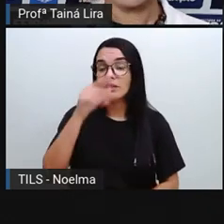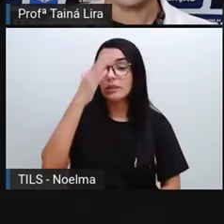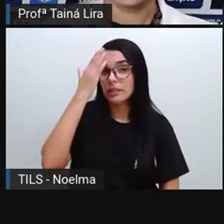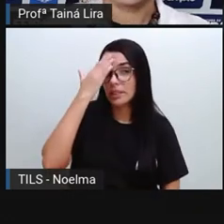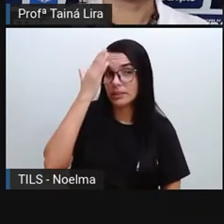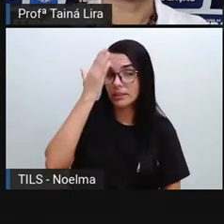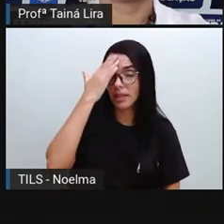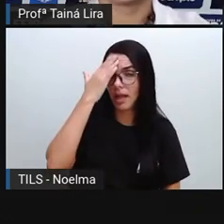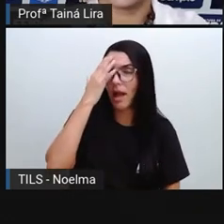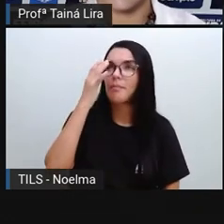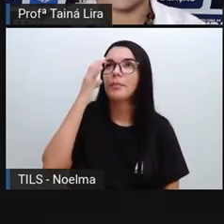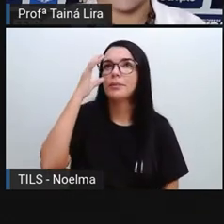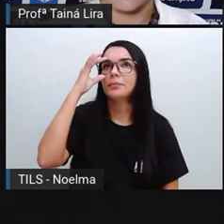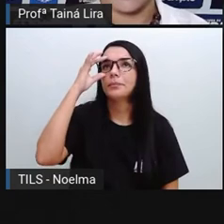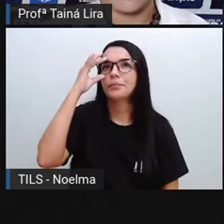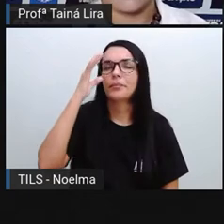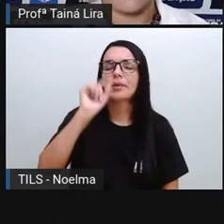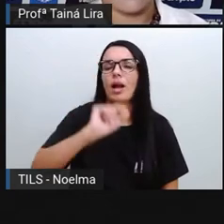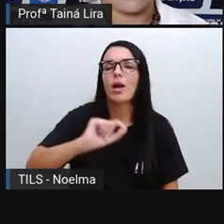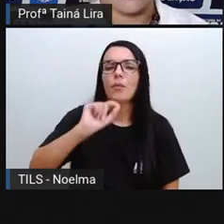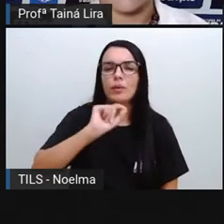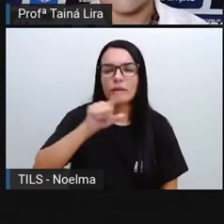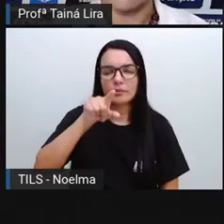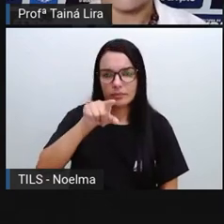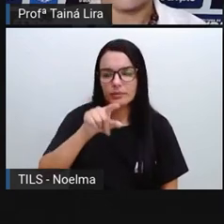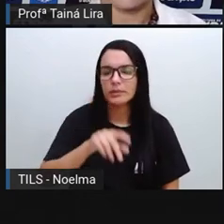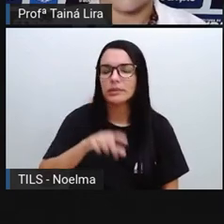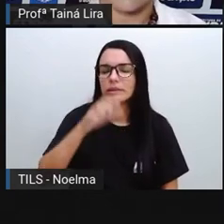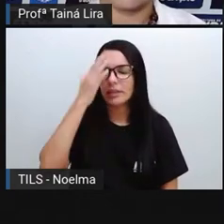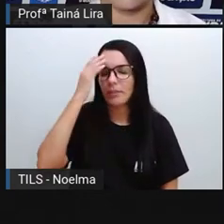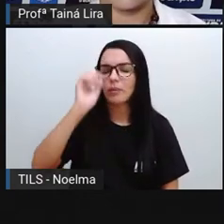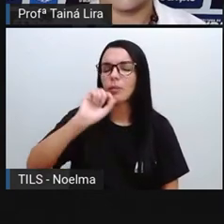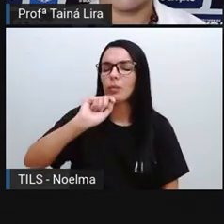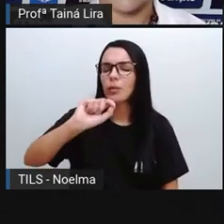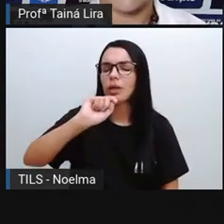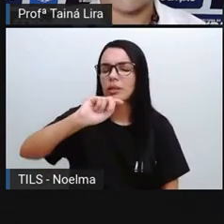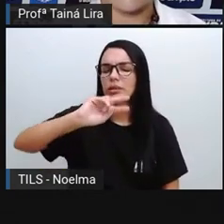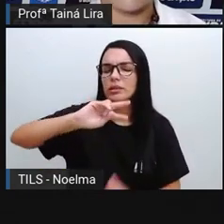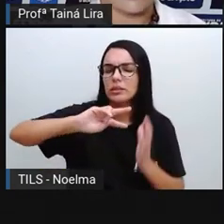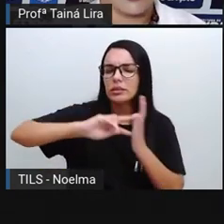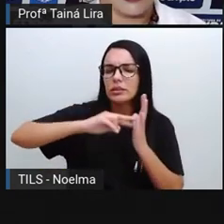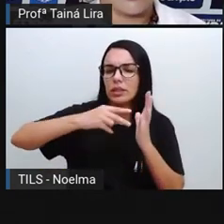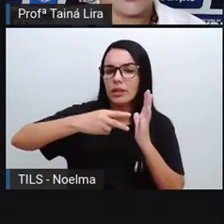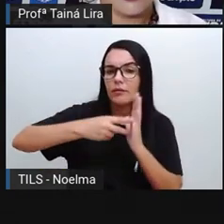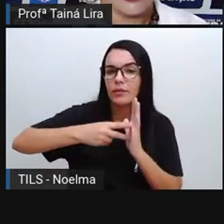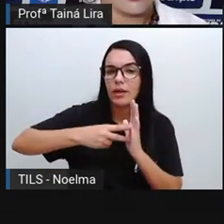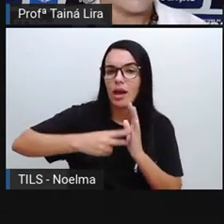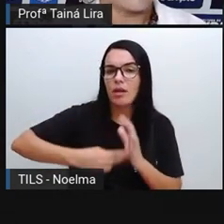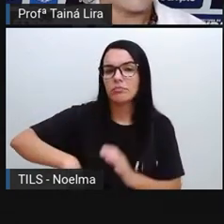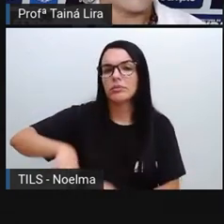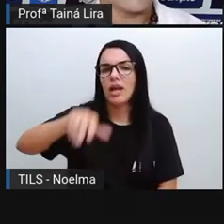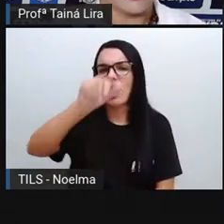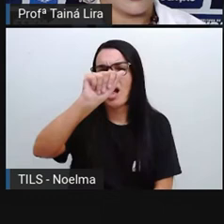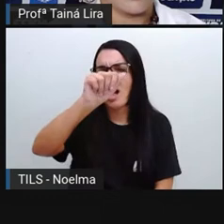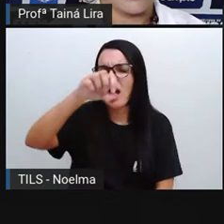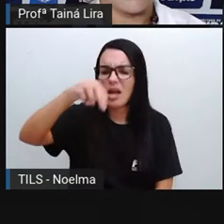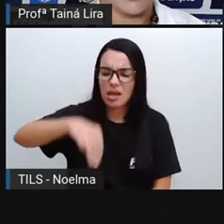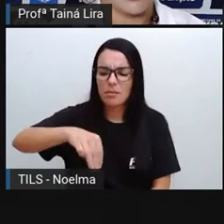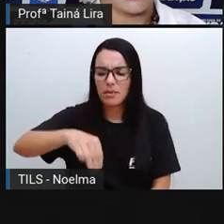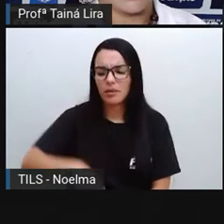Agora, a Pró queria saber de vocês, tá? Vocês sabem, vocês já viram as siglas AM